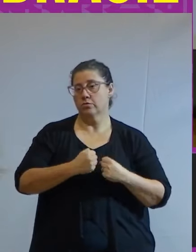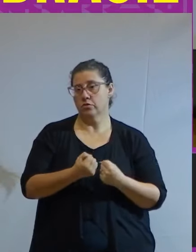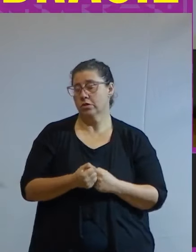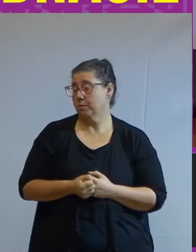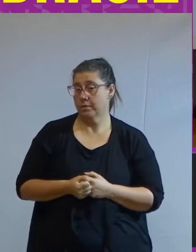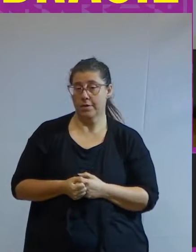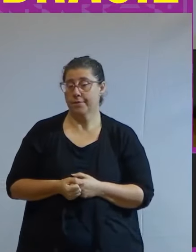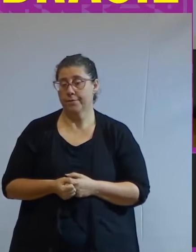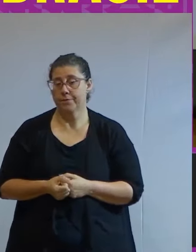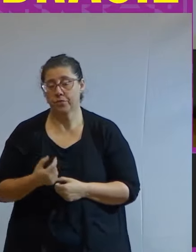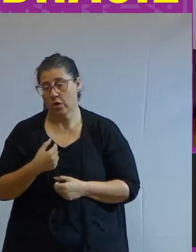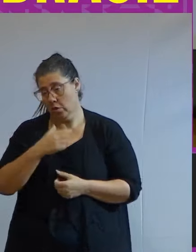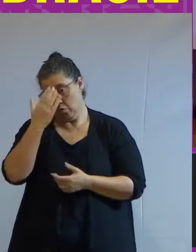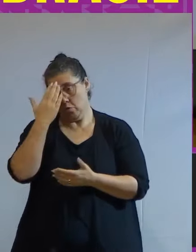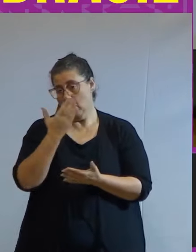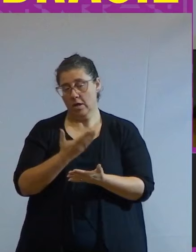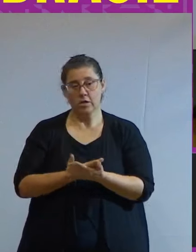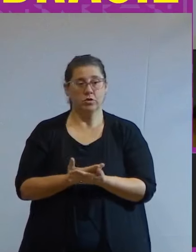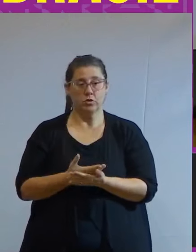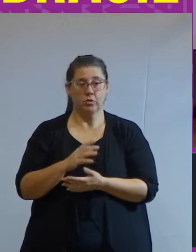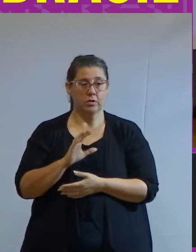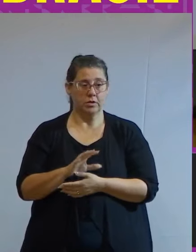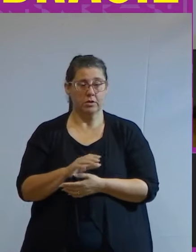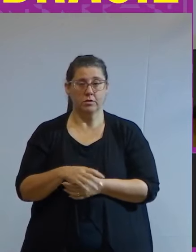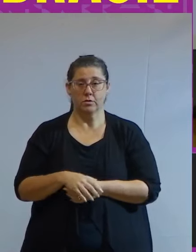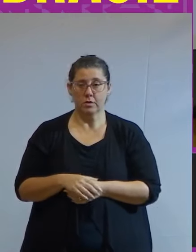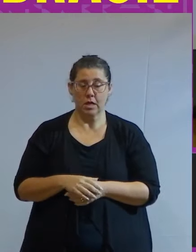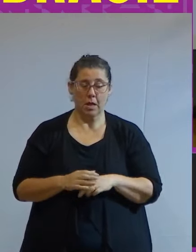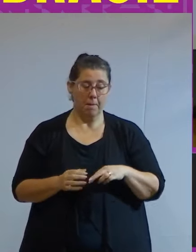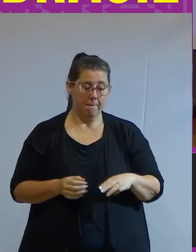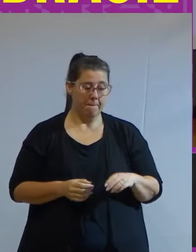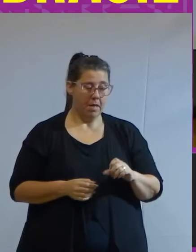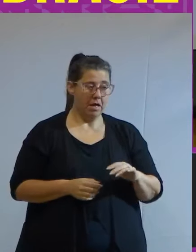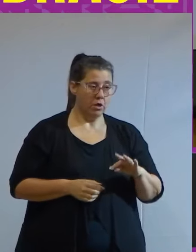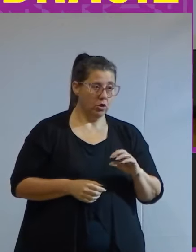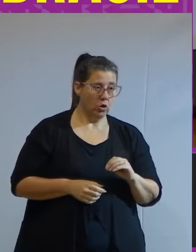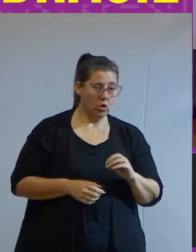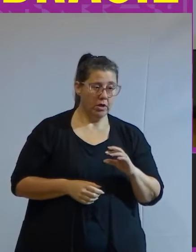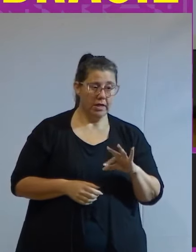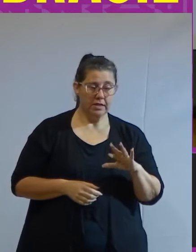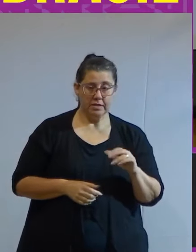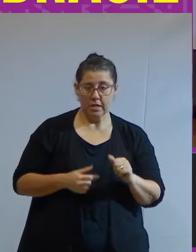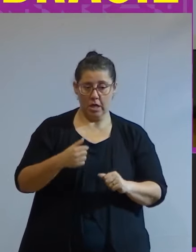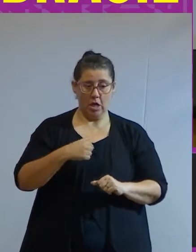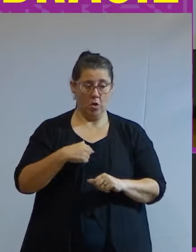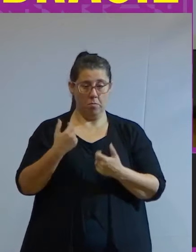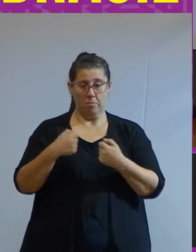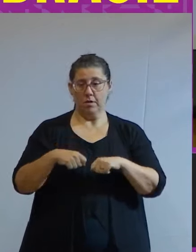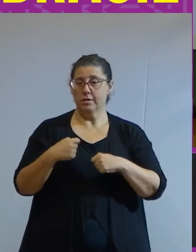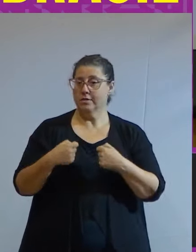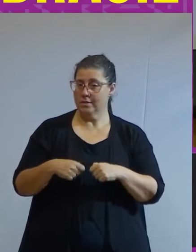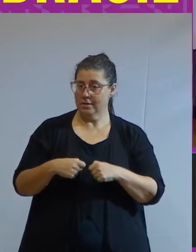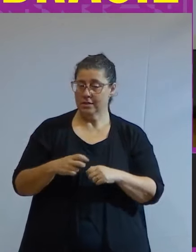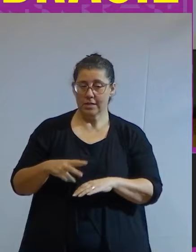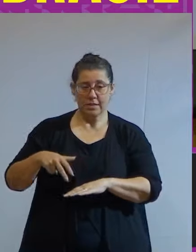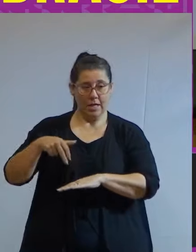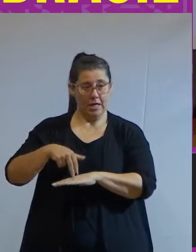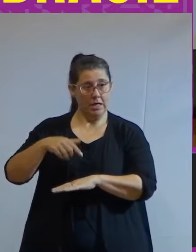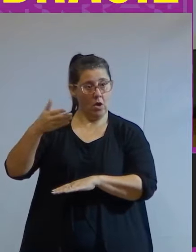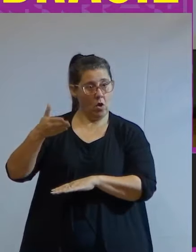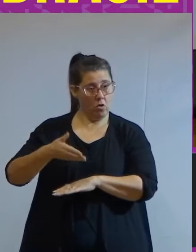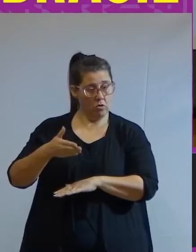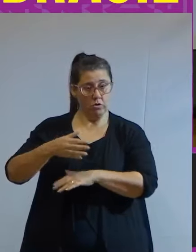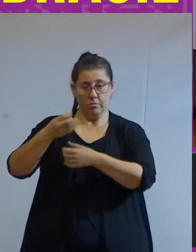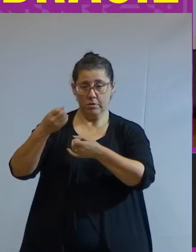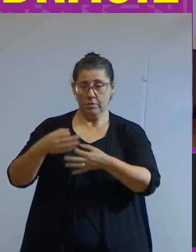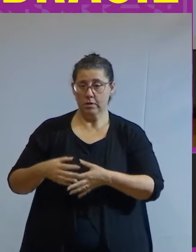e não eu não acredito na meritocracia porque a meritocracia simplesmente eu precisei de estar aqui hoje falando